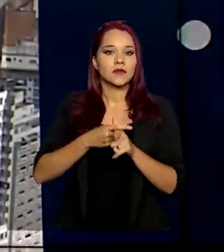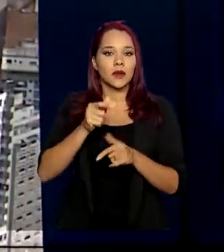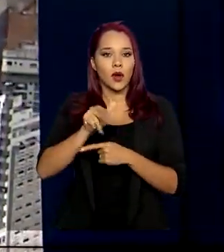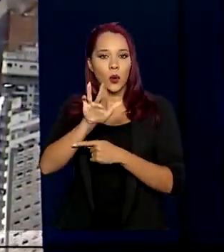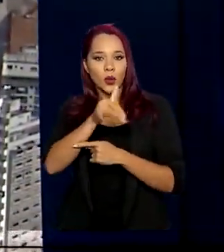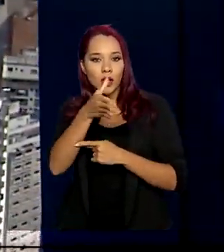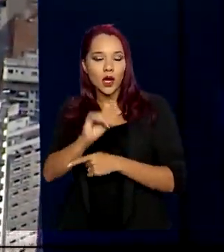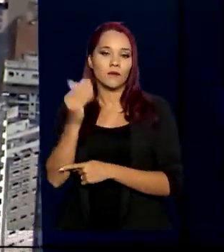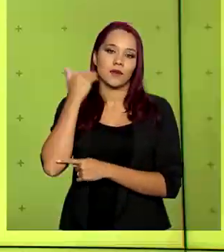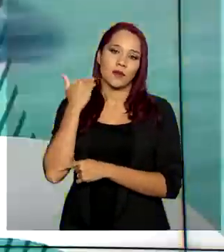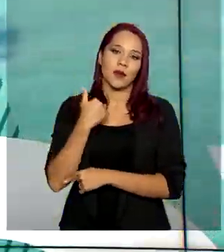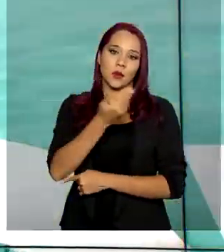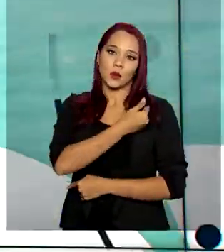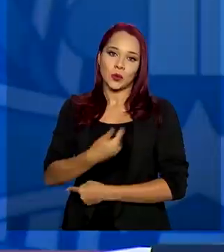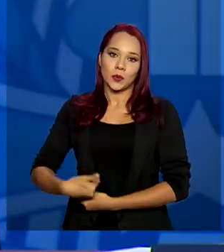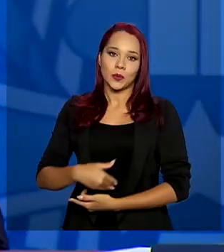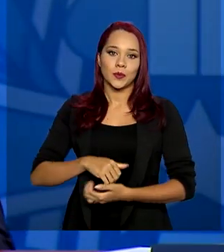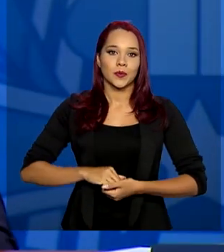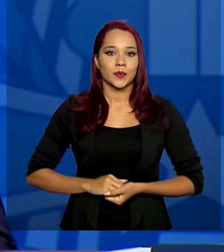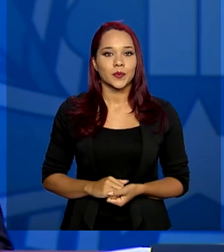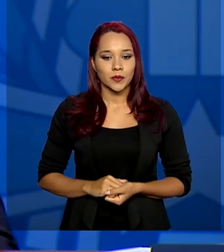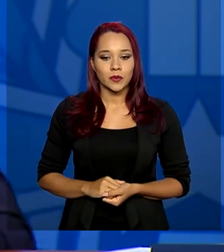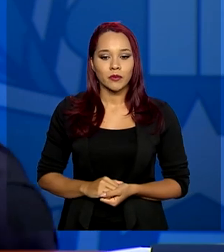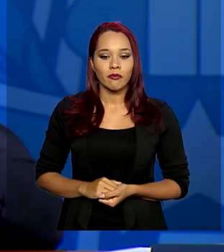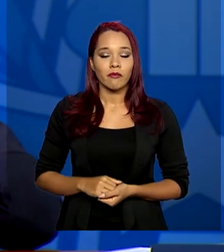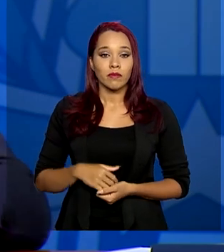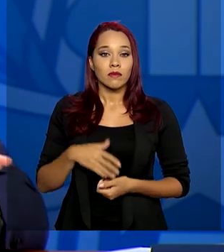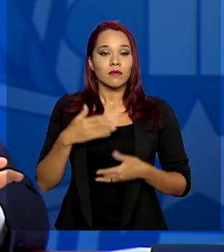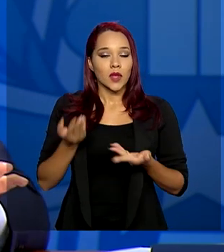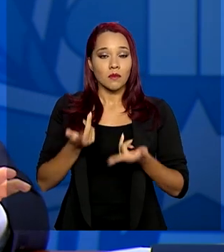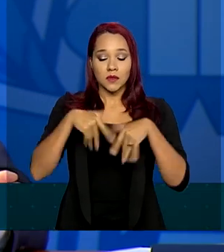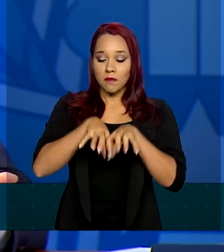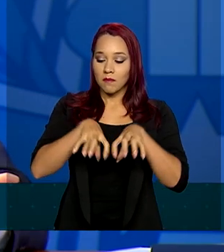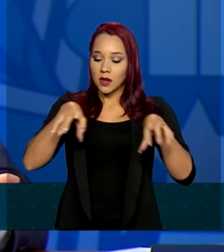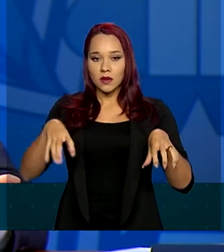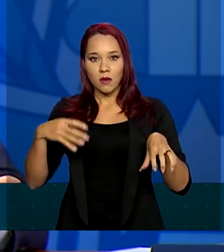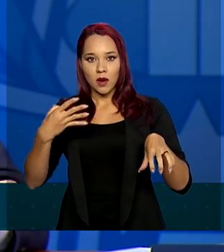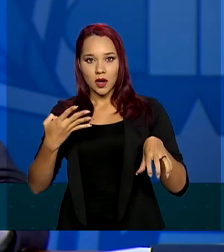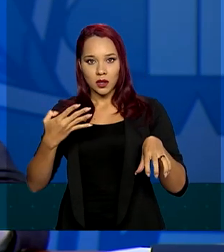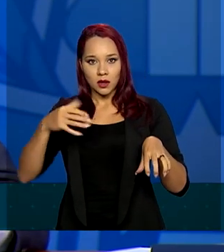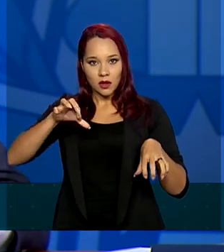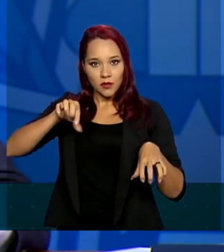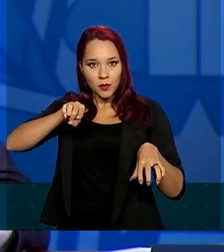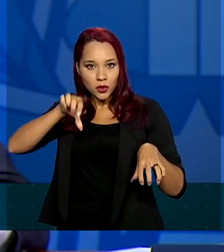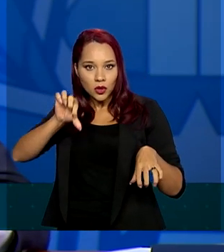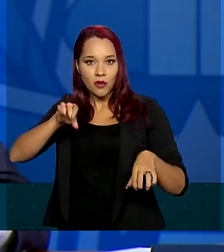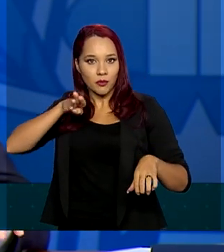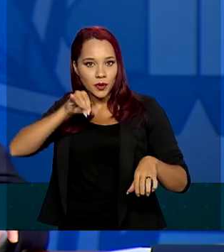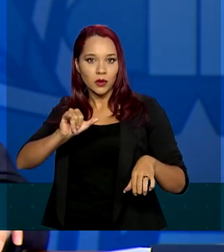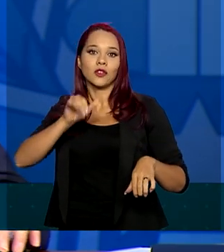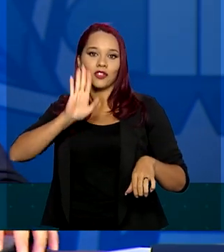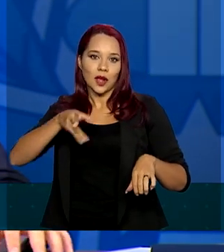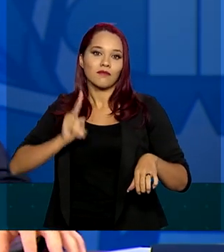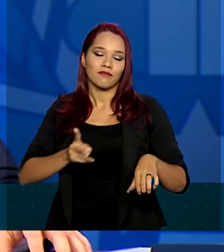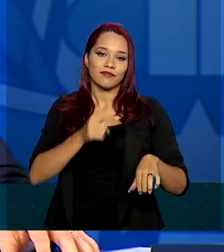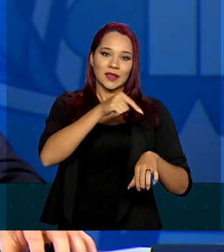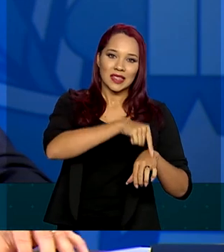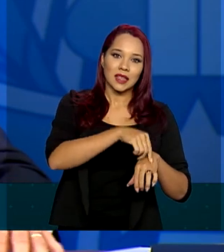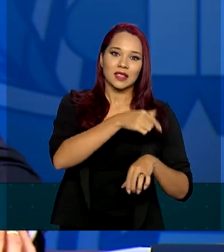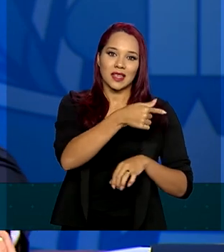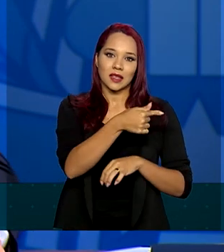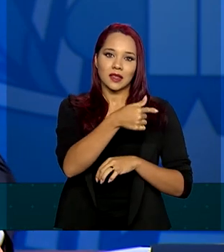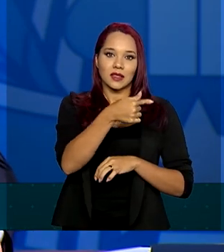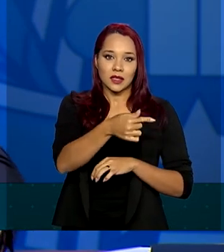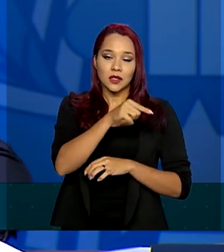e bancos públicos. Essa é a separação, 49,9 bilhões já em andamento, 77